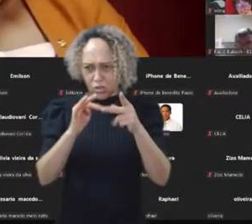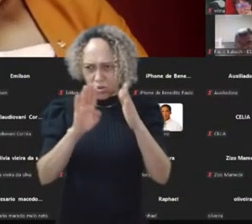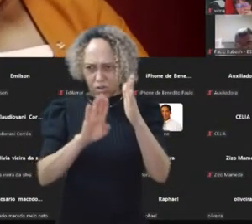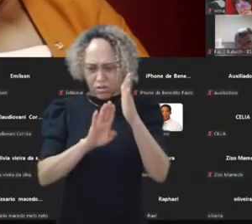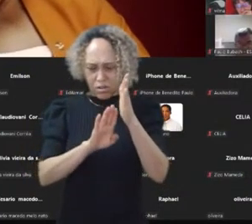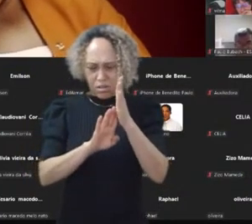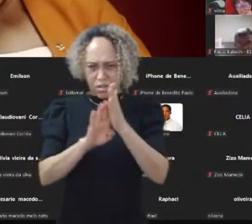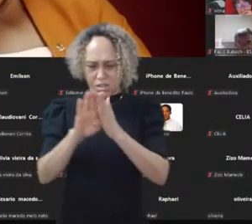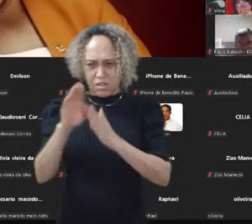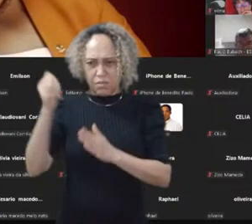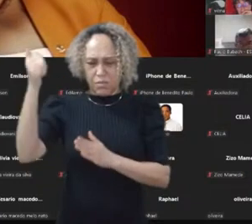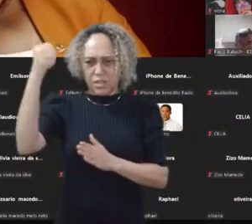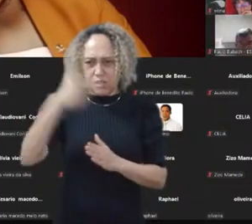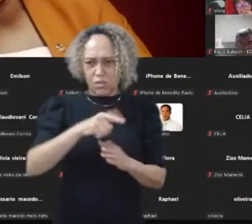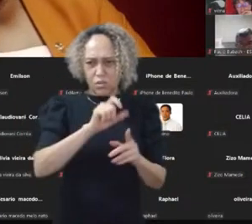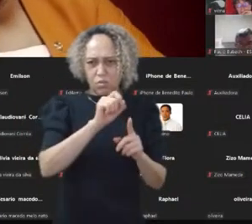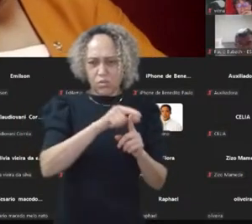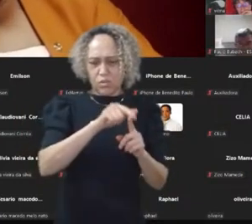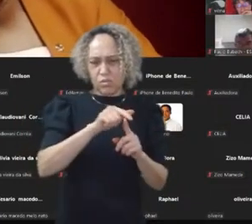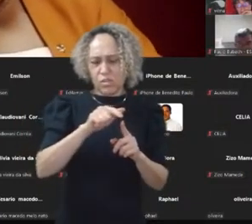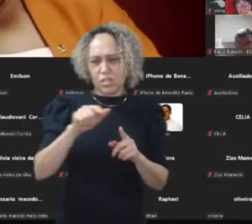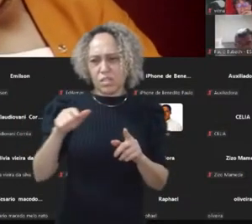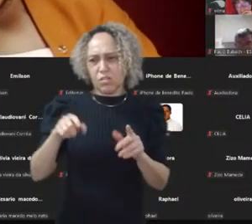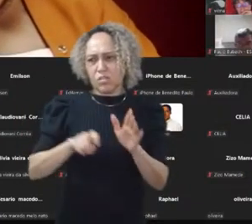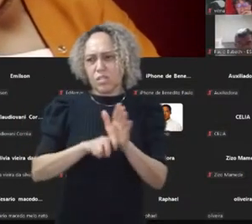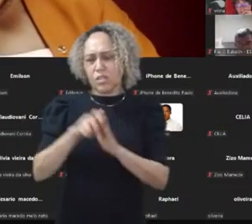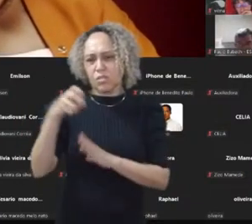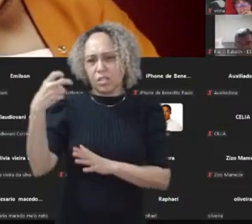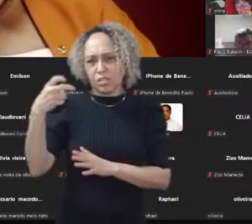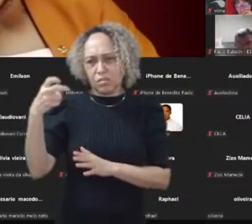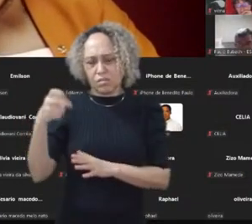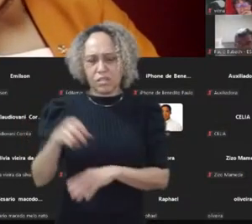desse ranking. Pode passar.